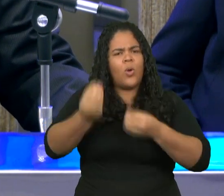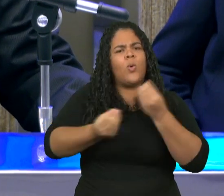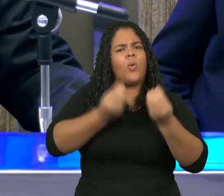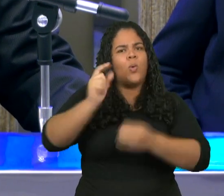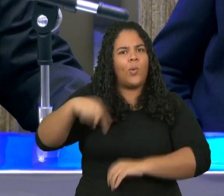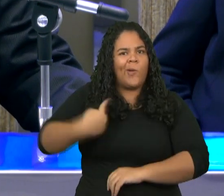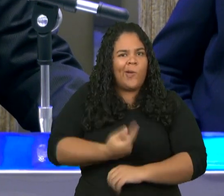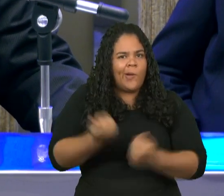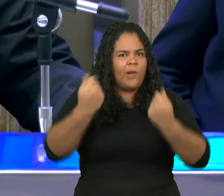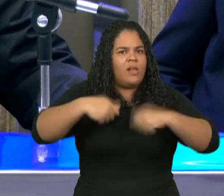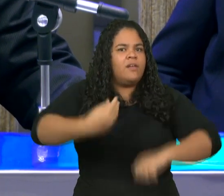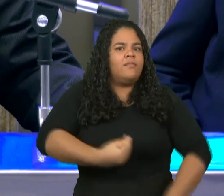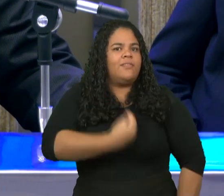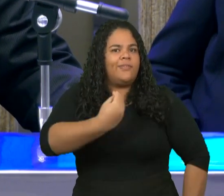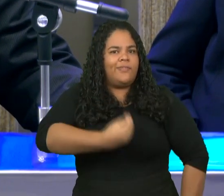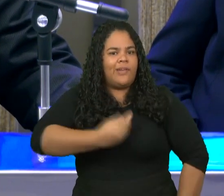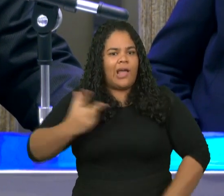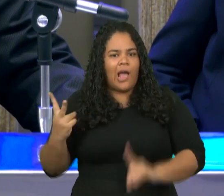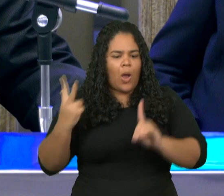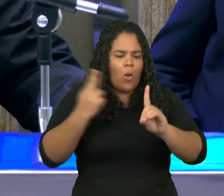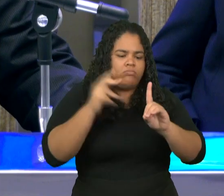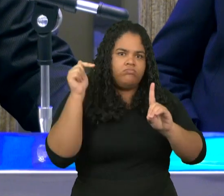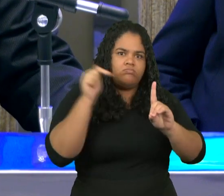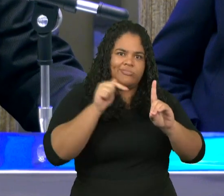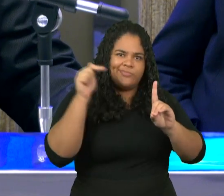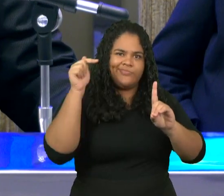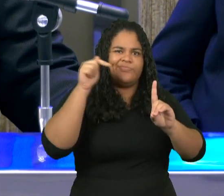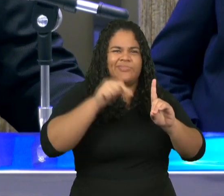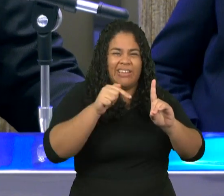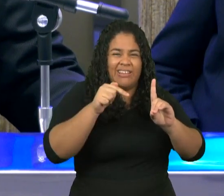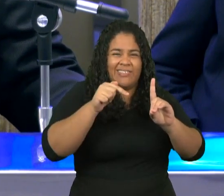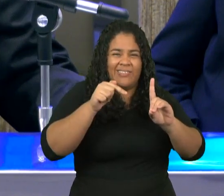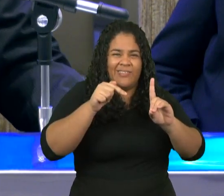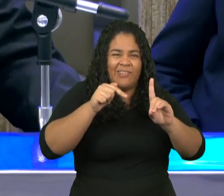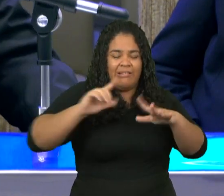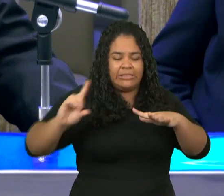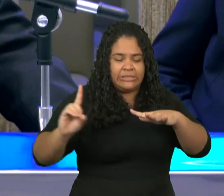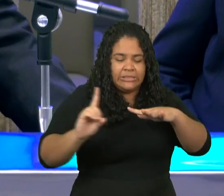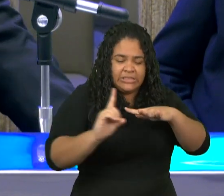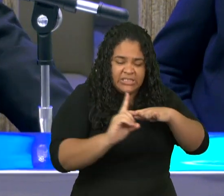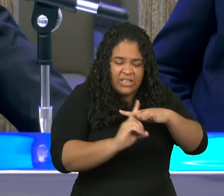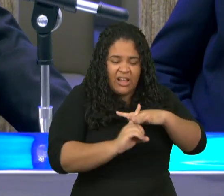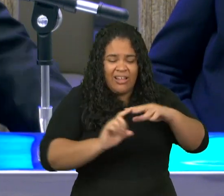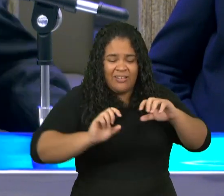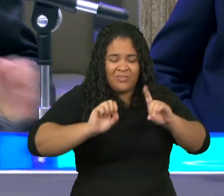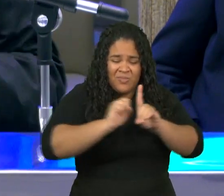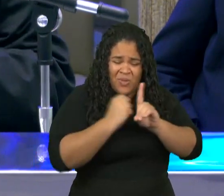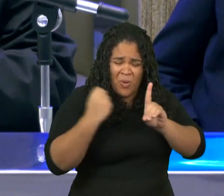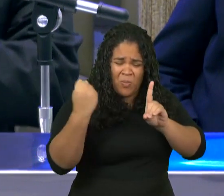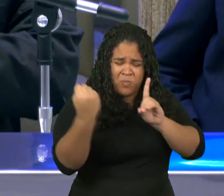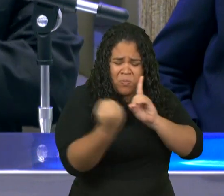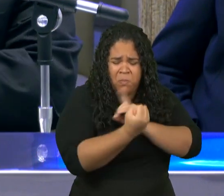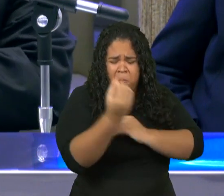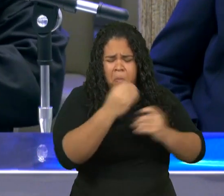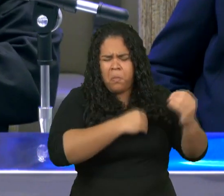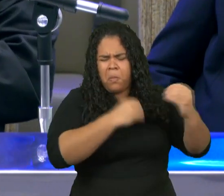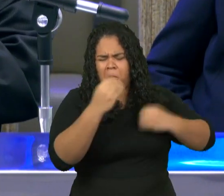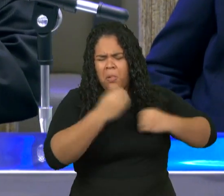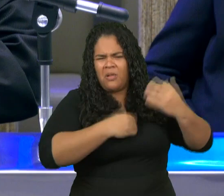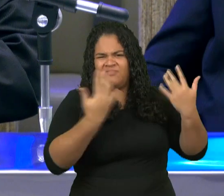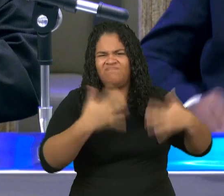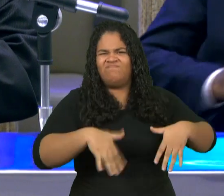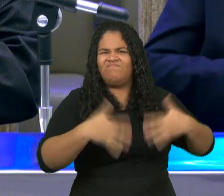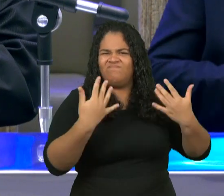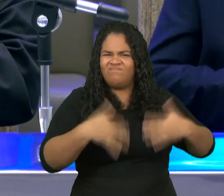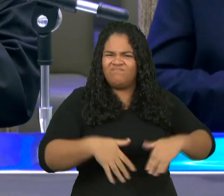ele viveu em meio de uma geração perdida e corrompida. Se houvesse tempo, poderíamos